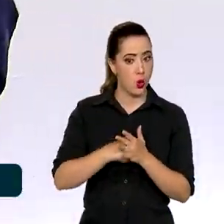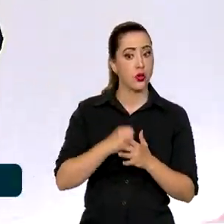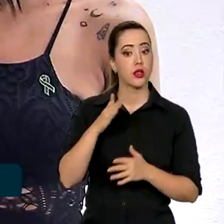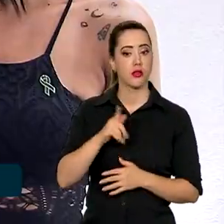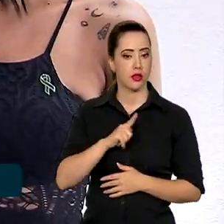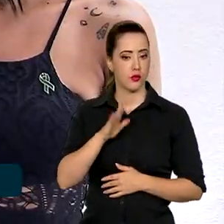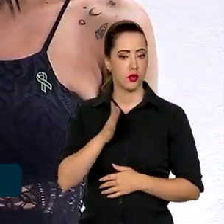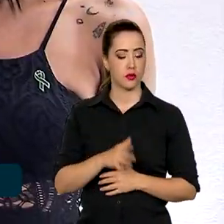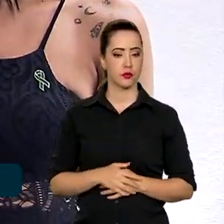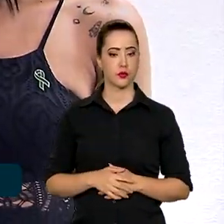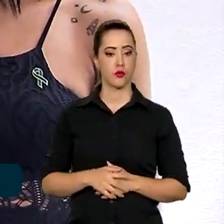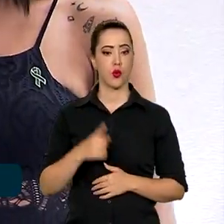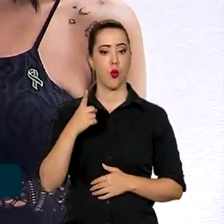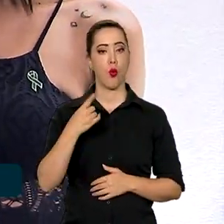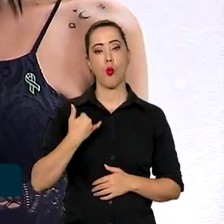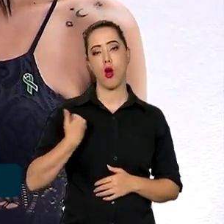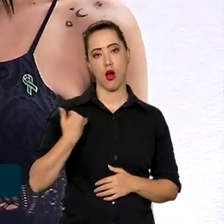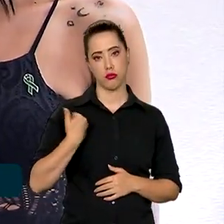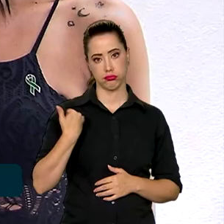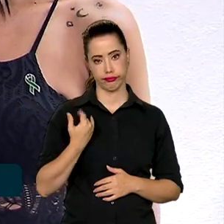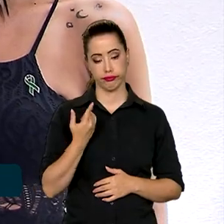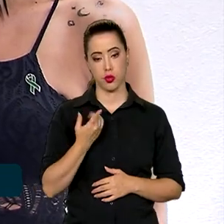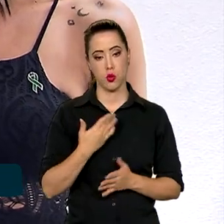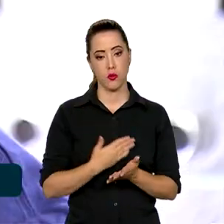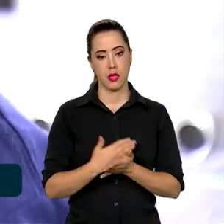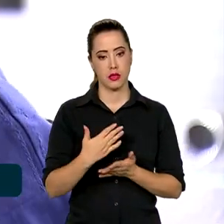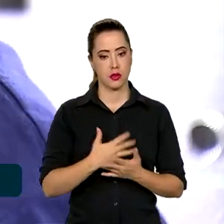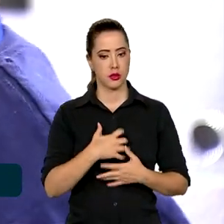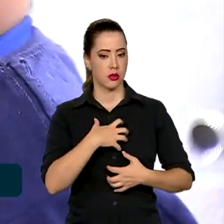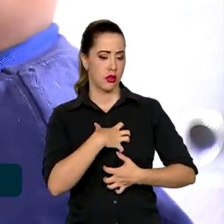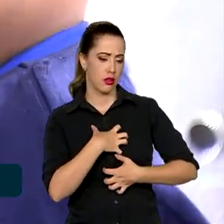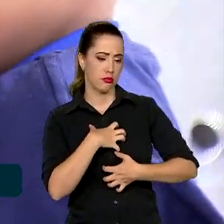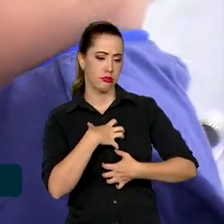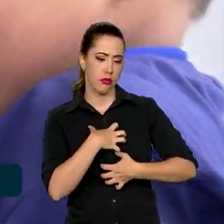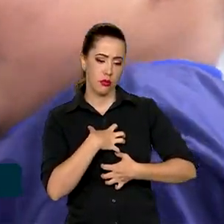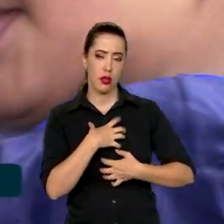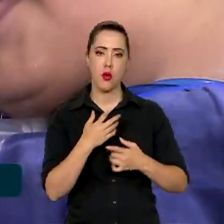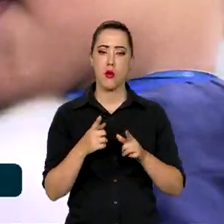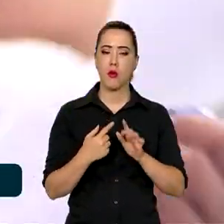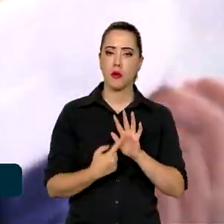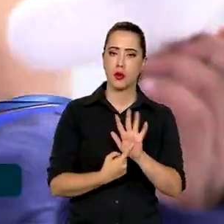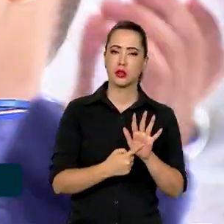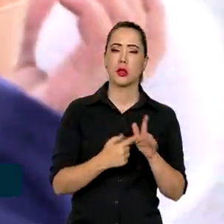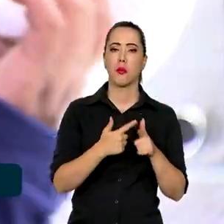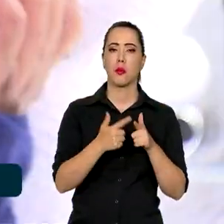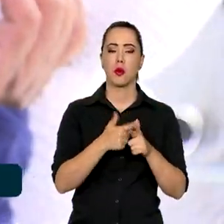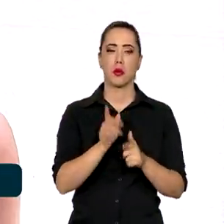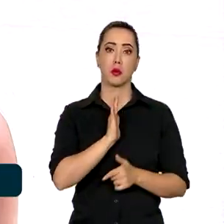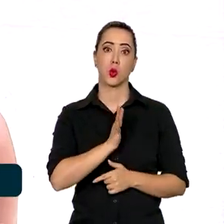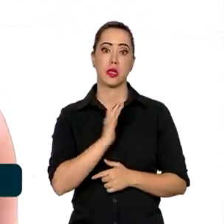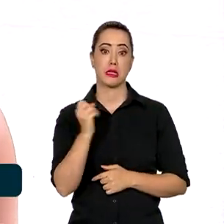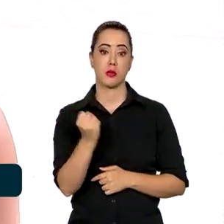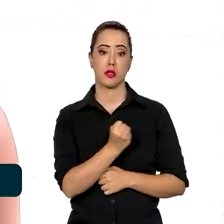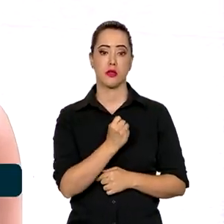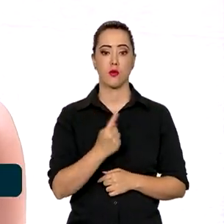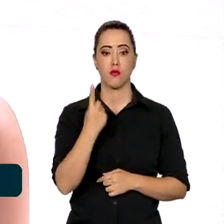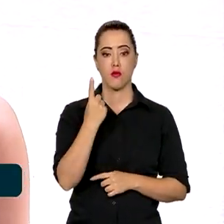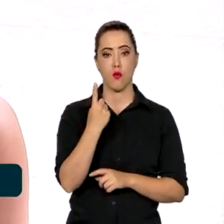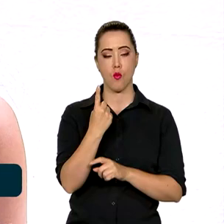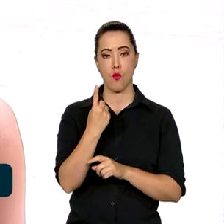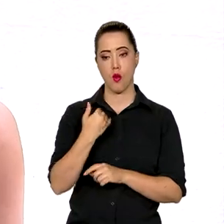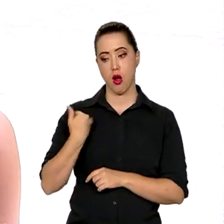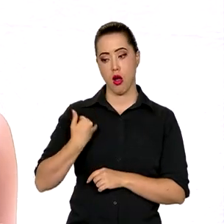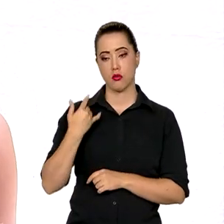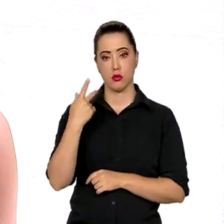enfrentou. Com apenas um ano de idade, começaram os sintomas que indicavam uma cardiopatia grave. Quando ele fez um ano que